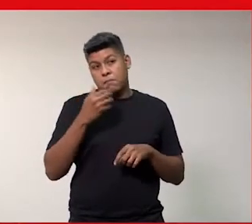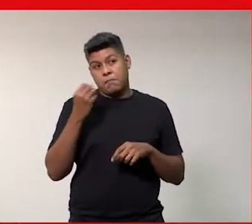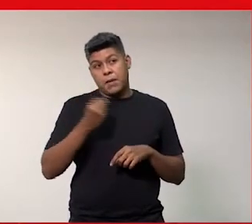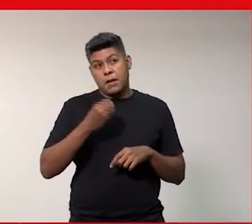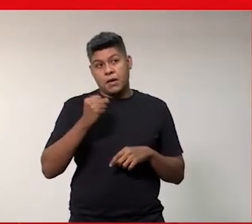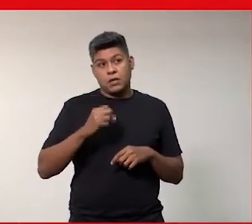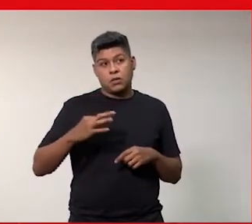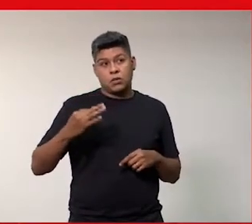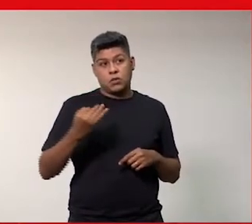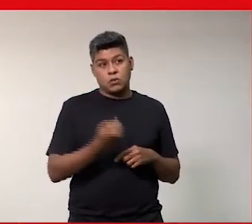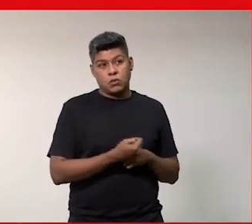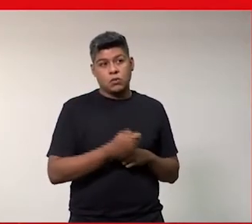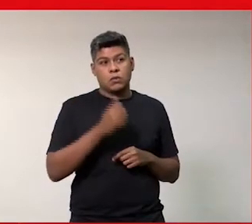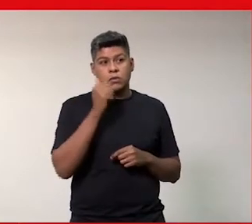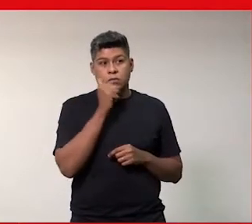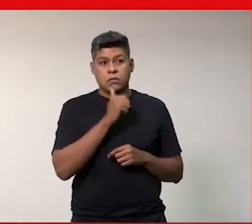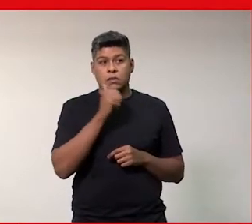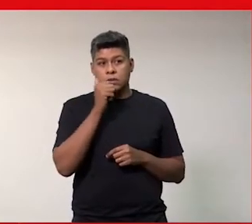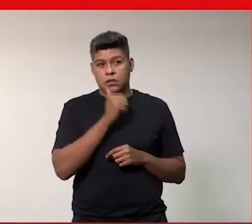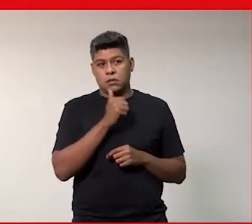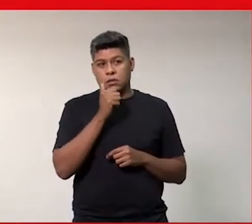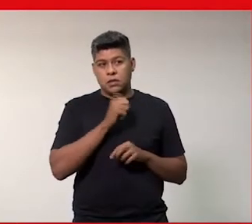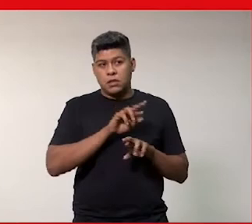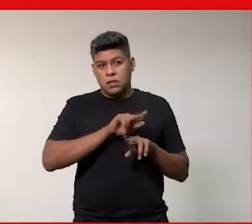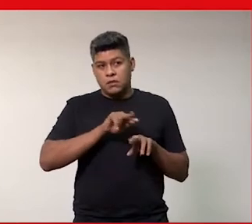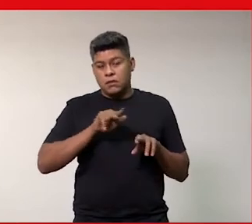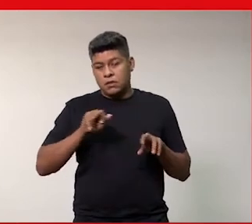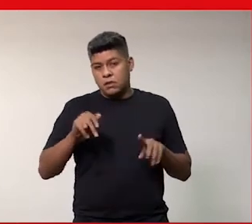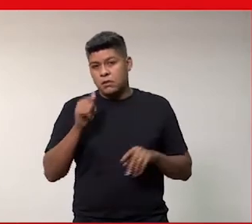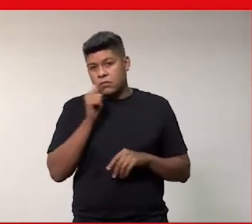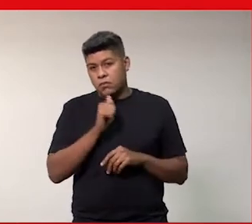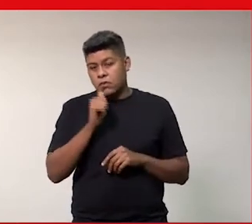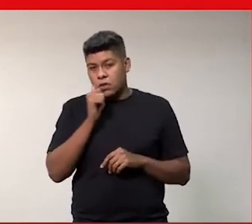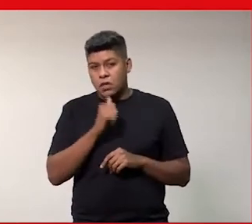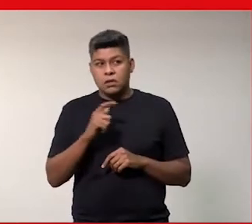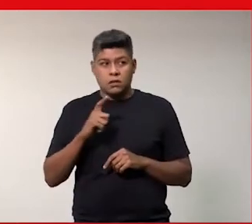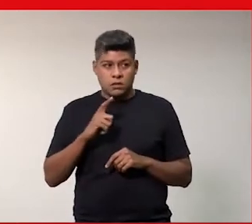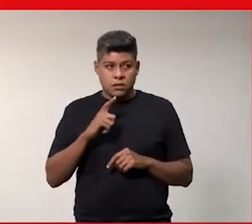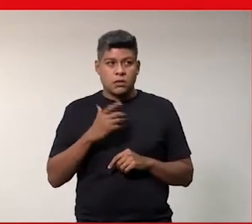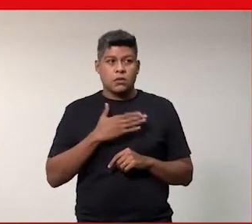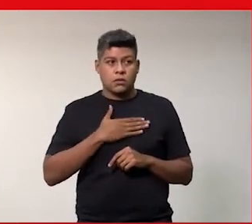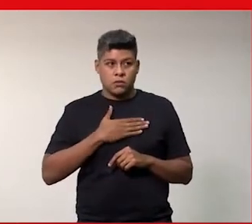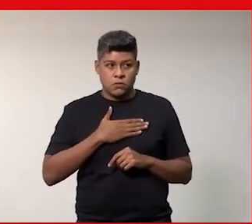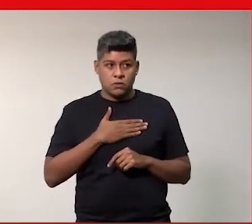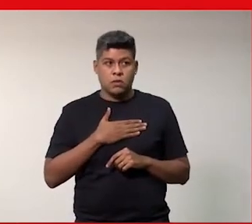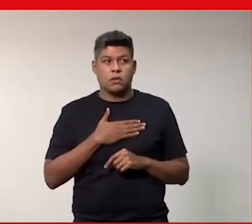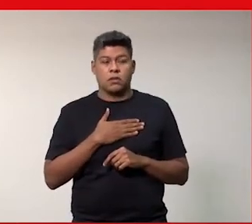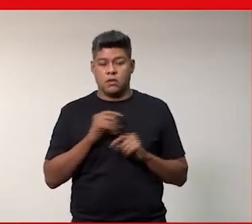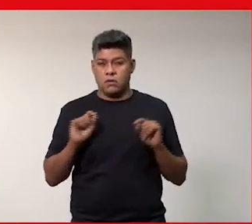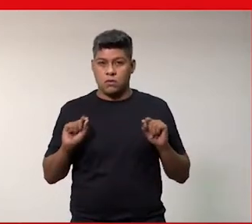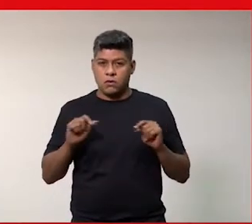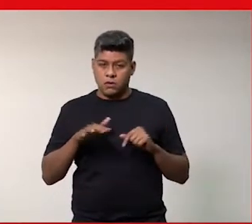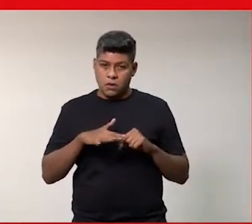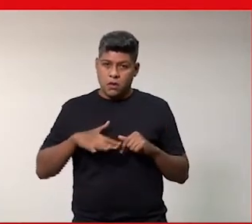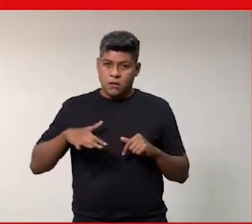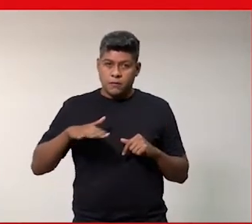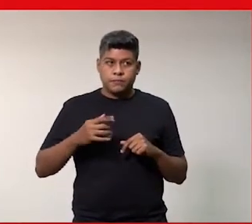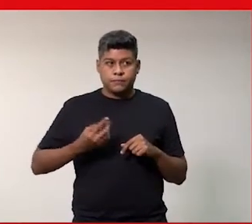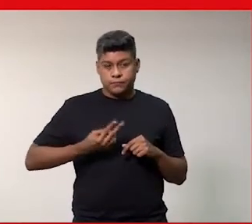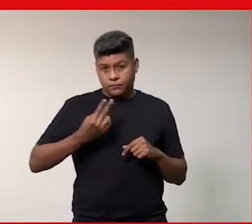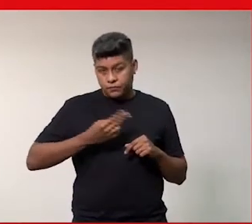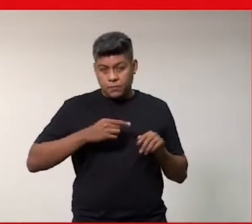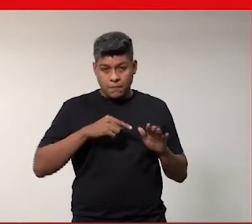todas as meninas com toda a diversidade de meninas e mulheres que nós gostaríamos para a área e a segunda